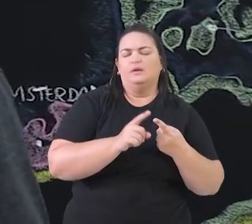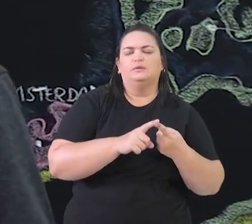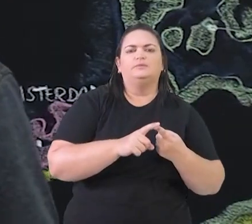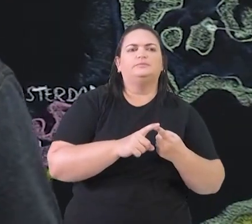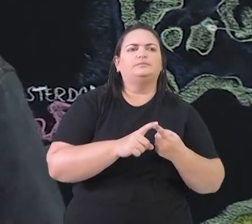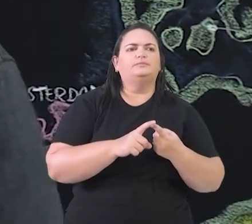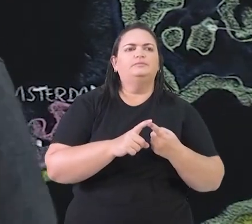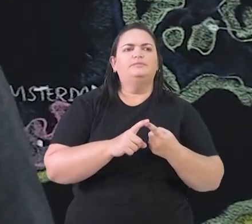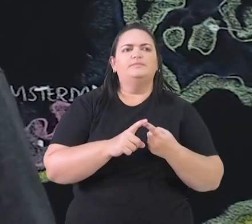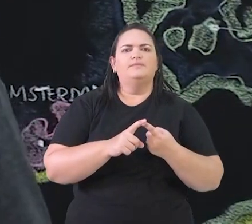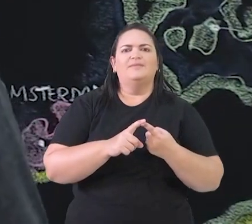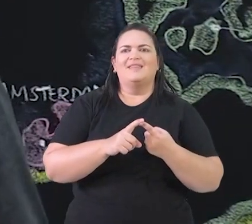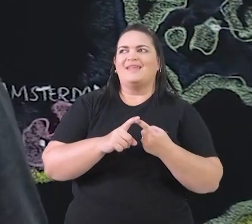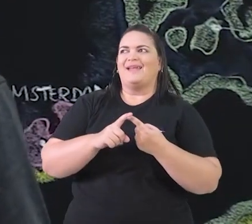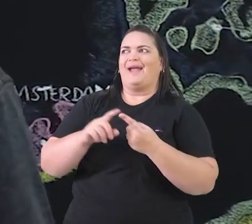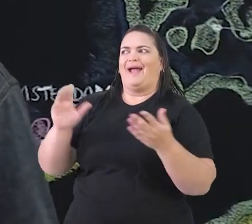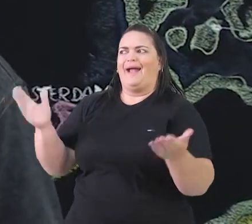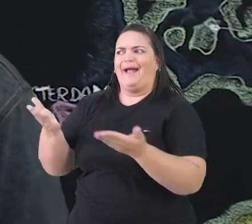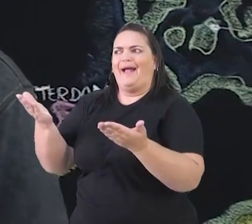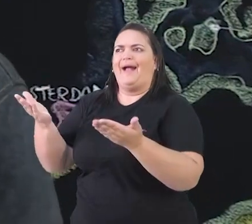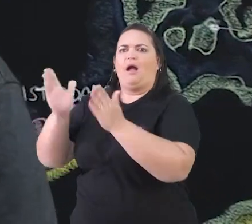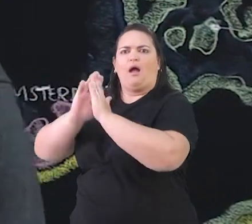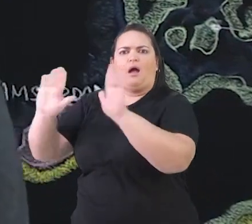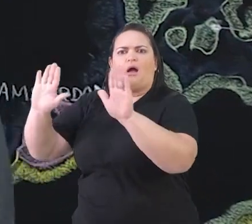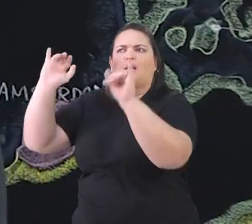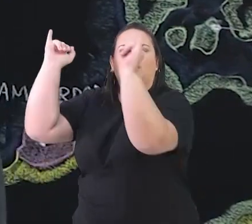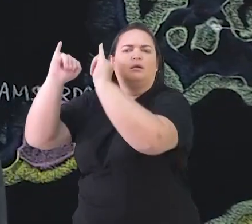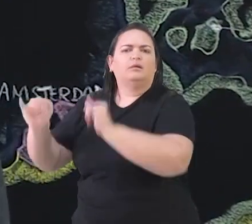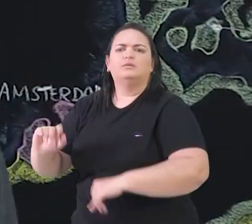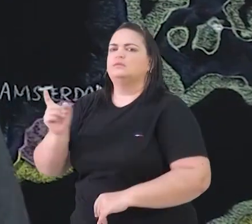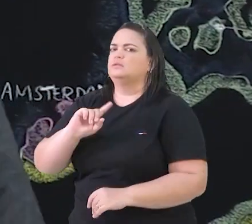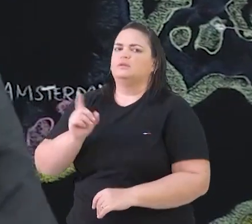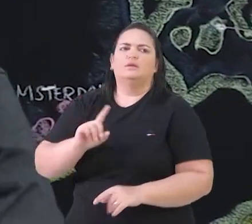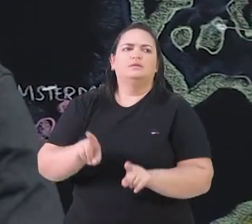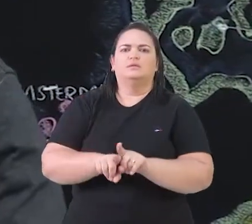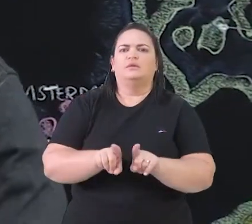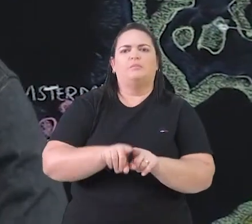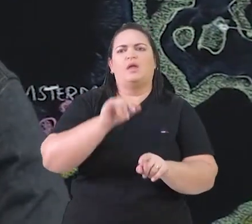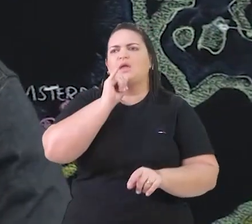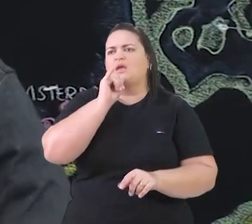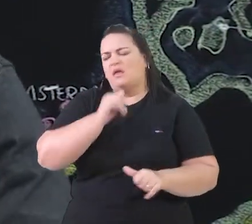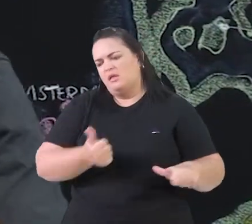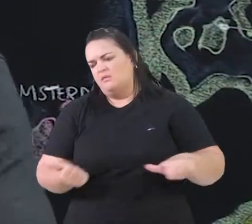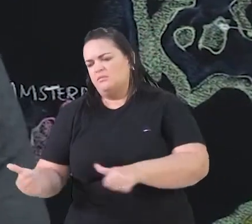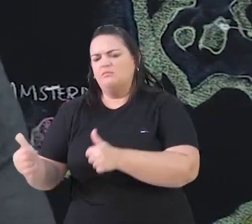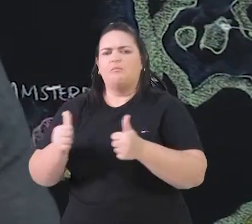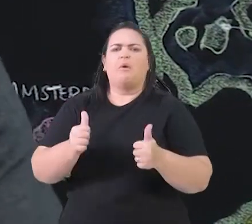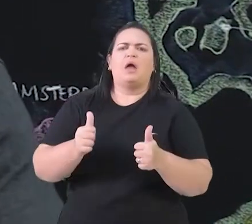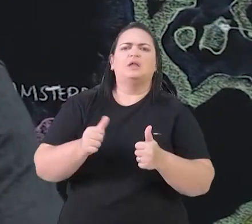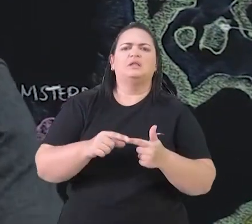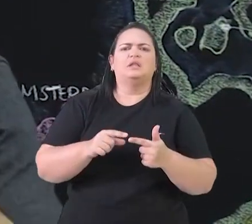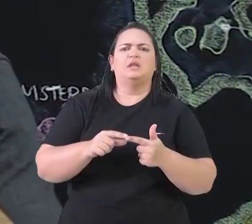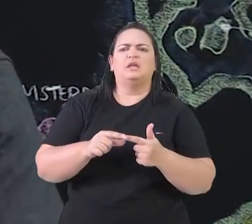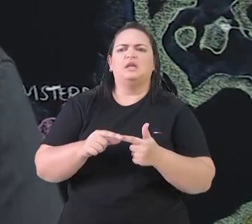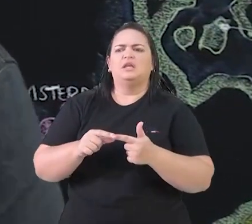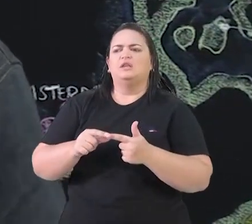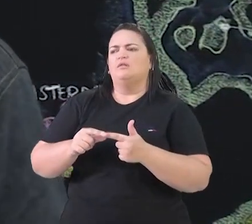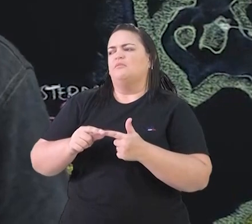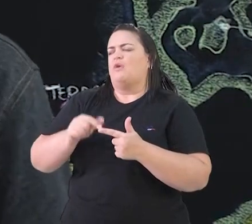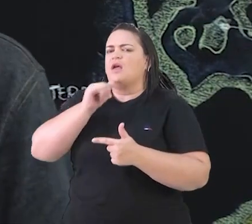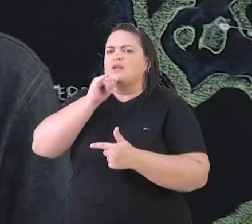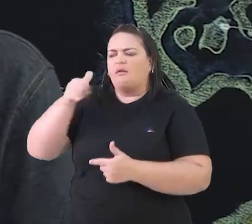não tinha culto aos santos e nem exigência de tantos sacramentos, que é como o batismo, como a extrema unção,